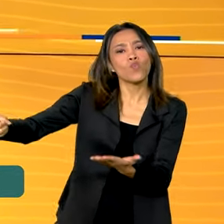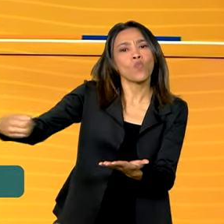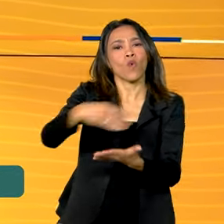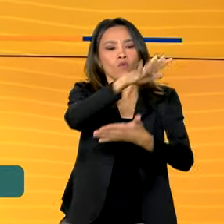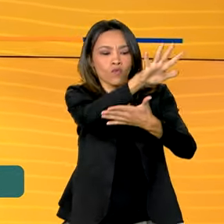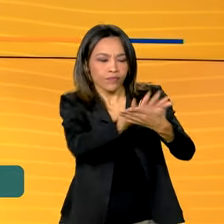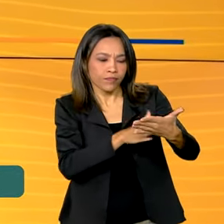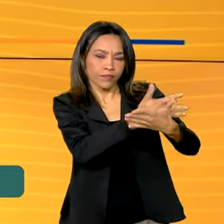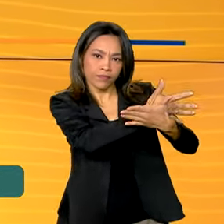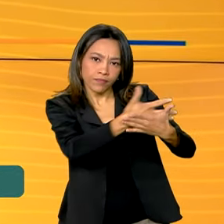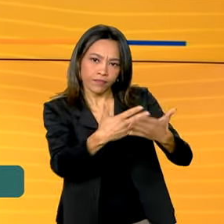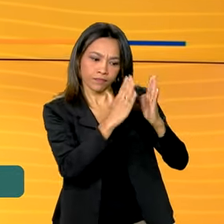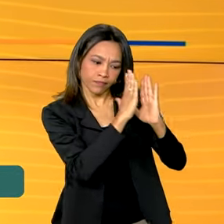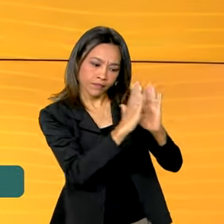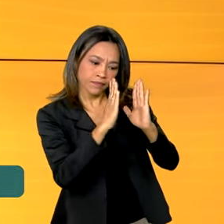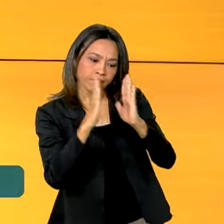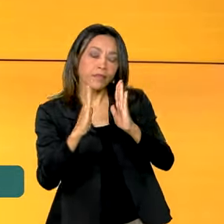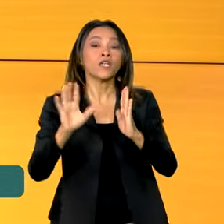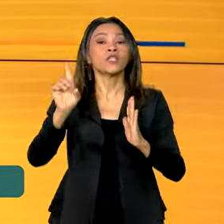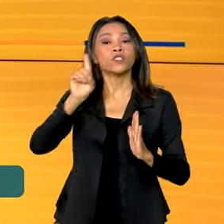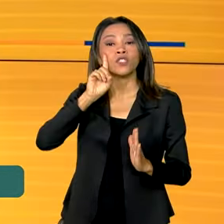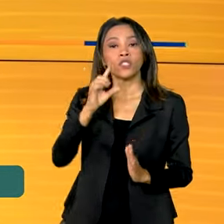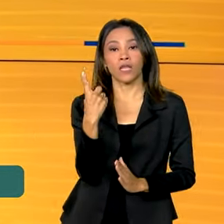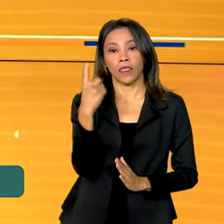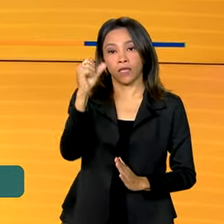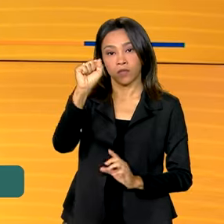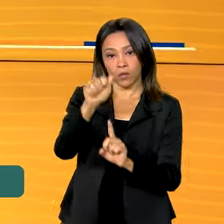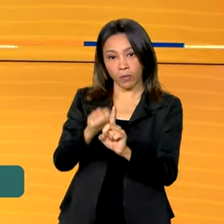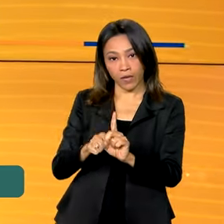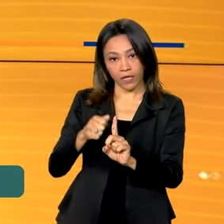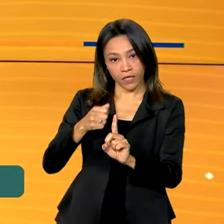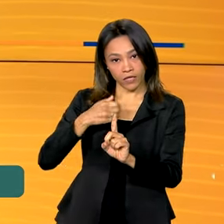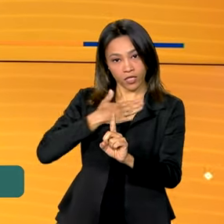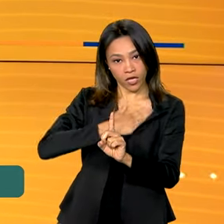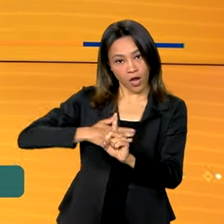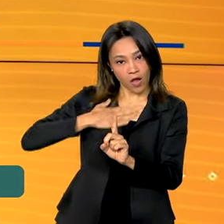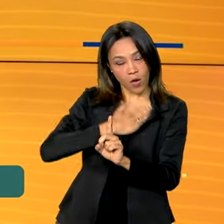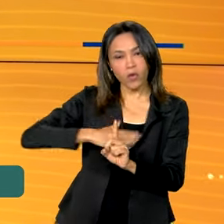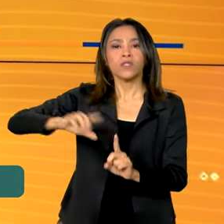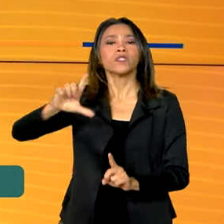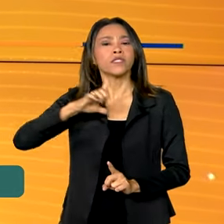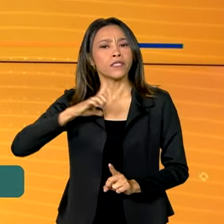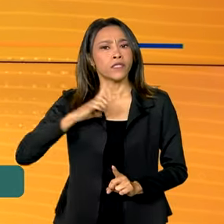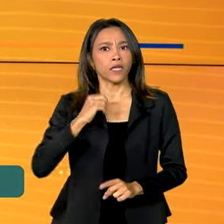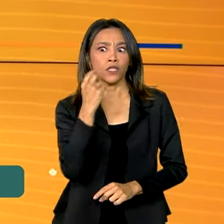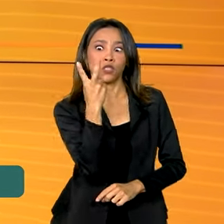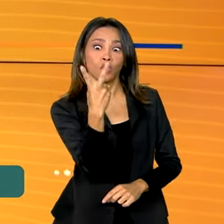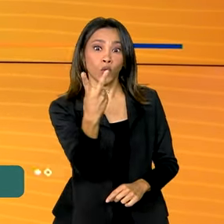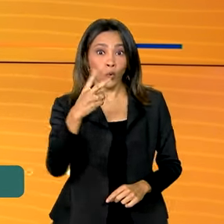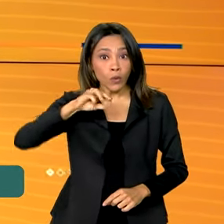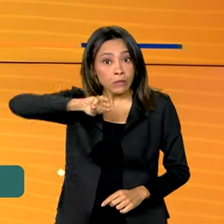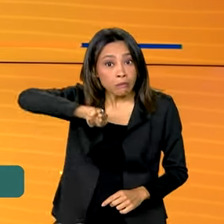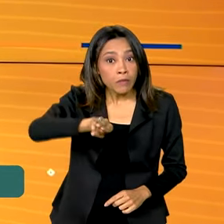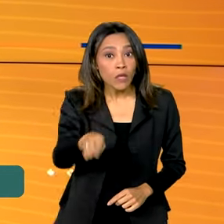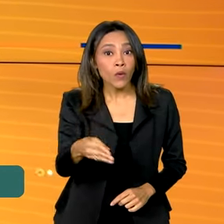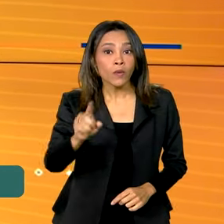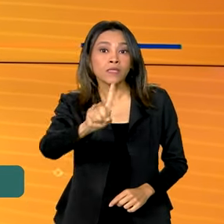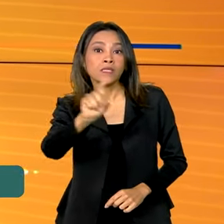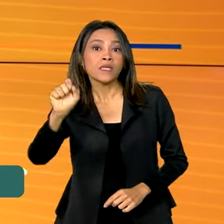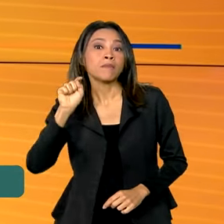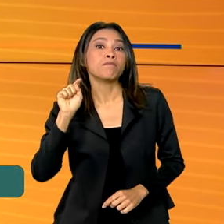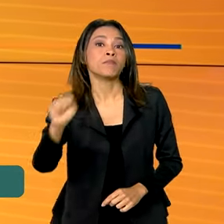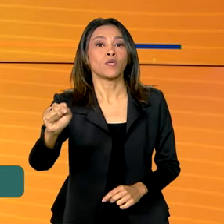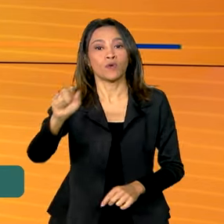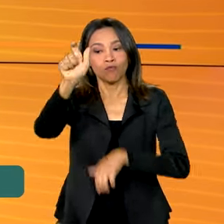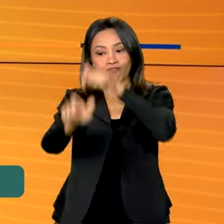do certame. As provas serão no dia 18 de agosto e tem aí mais de 2 milhões e 100 mil candidatos